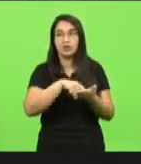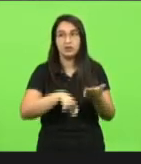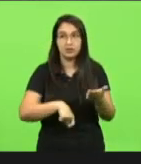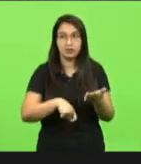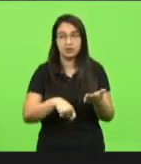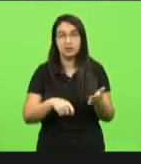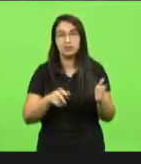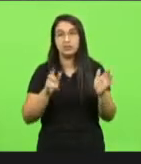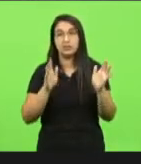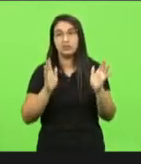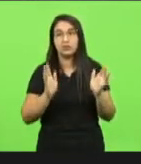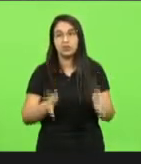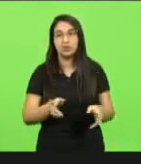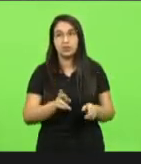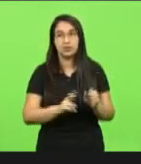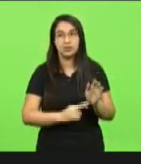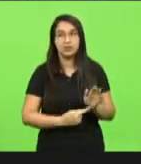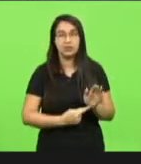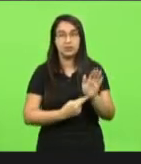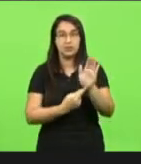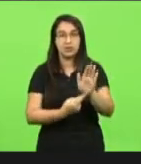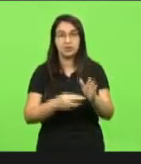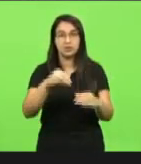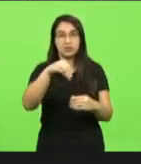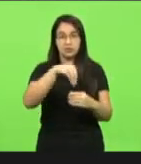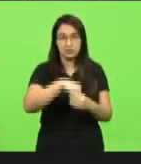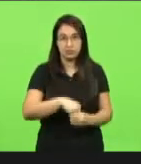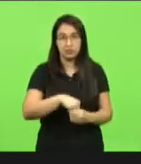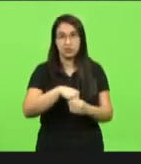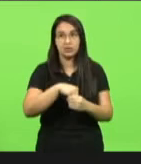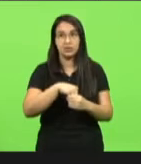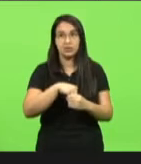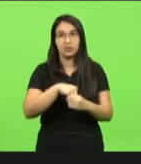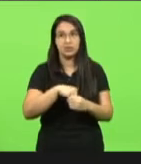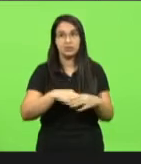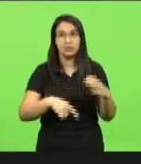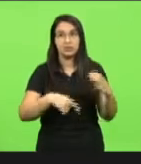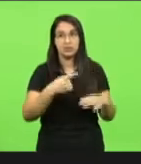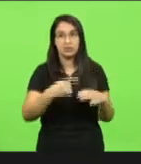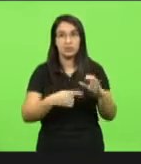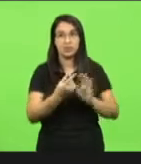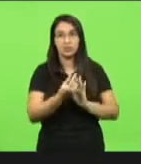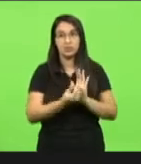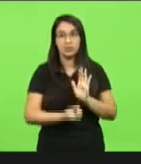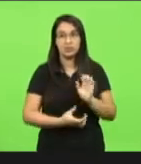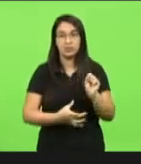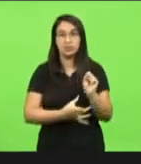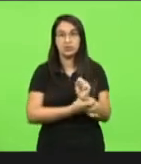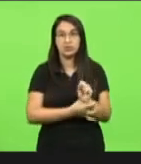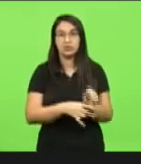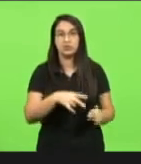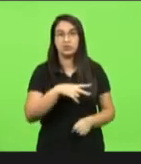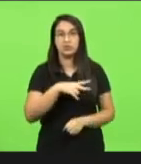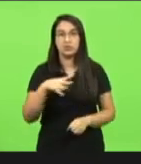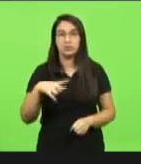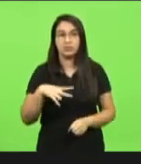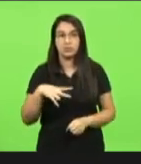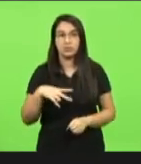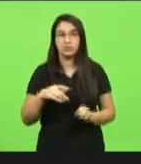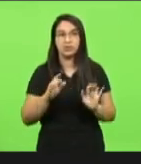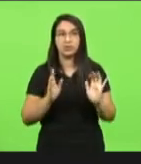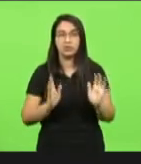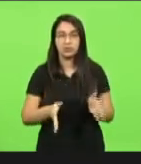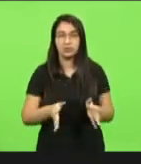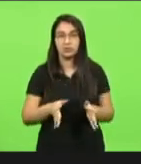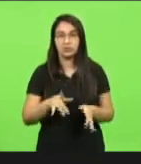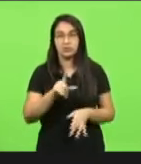que serão representantes dentro da comissão de finanças, dentro da comissão de segurança pública, dentro da comissão de trabalho, já está definido que vão